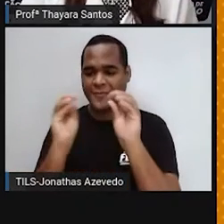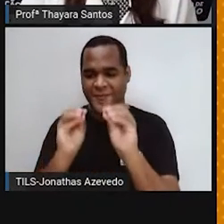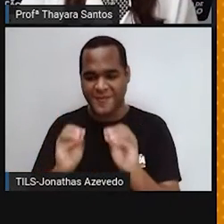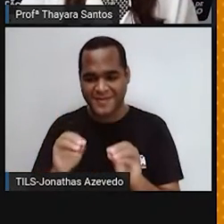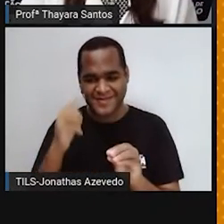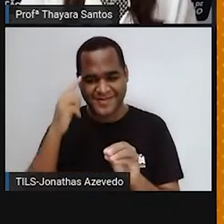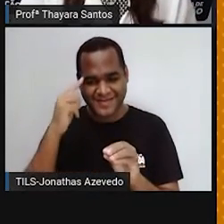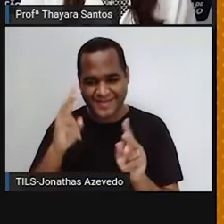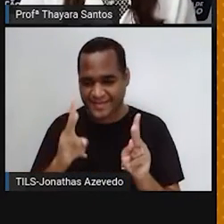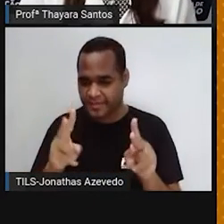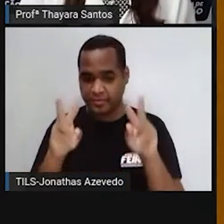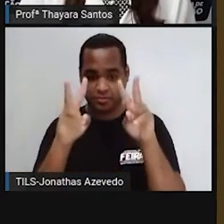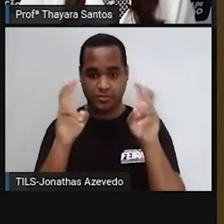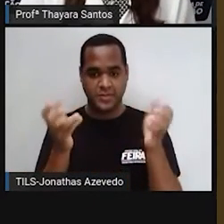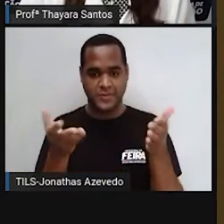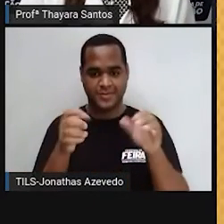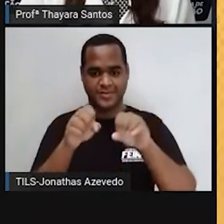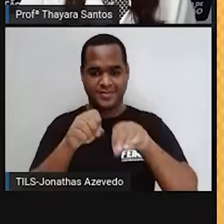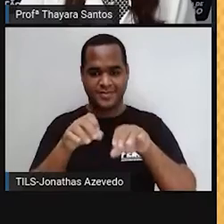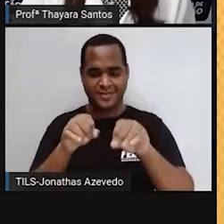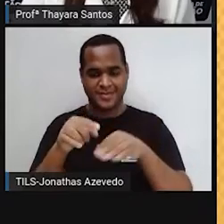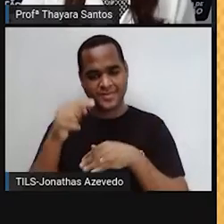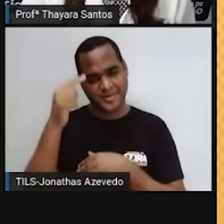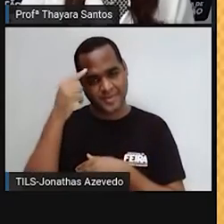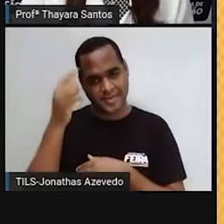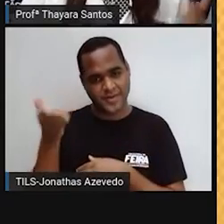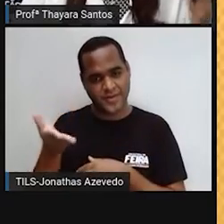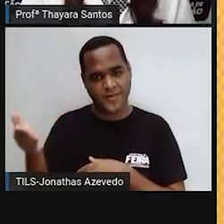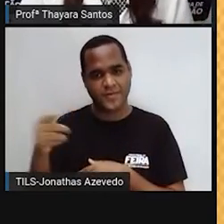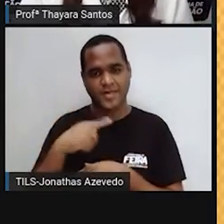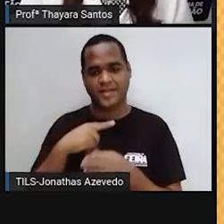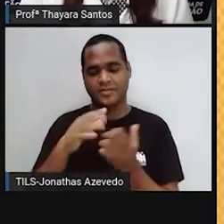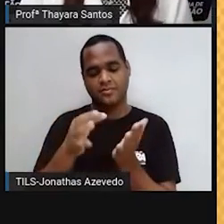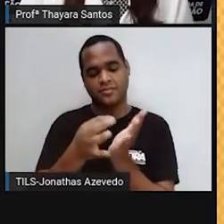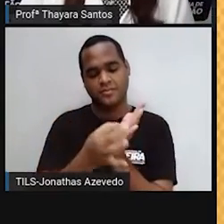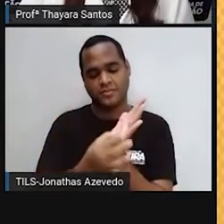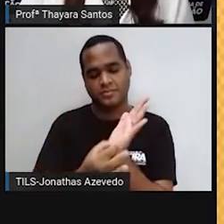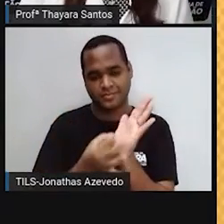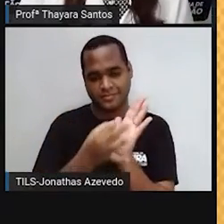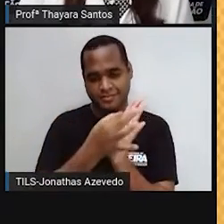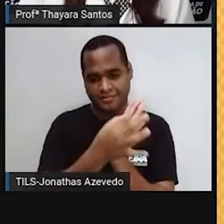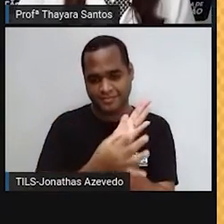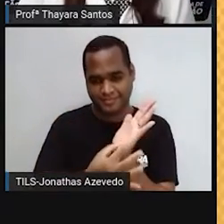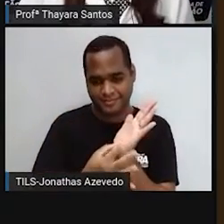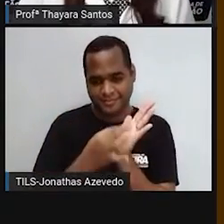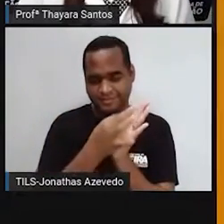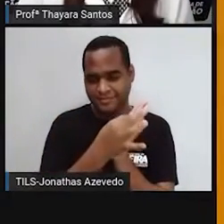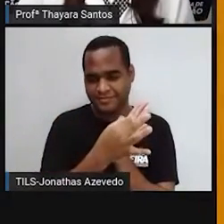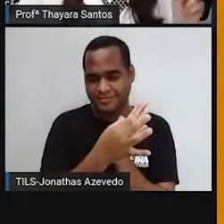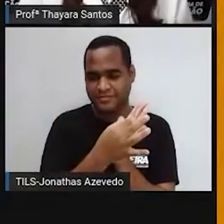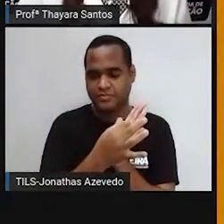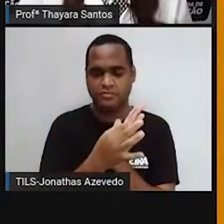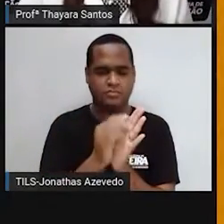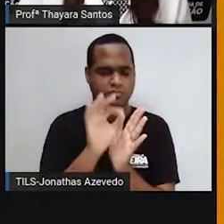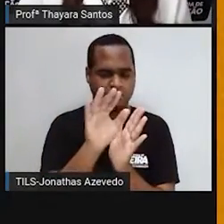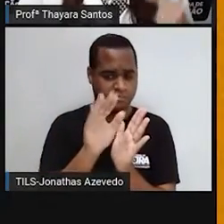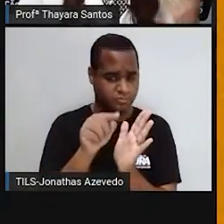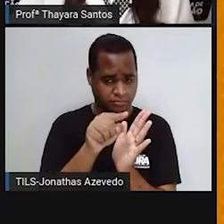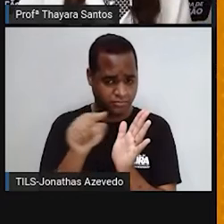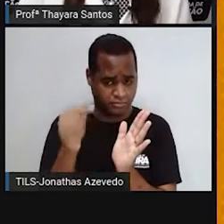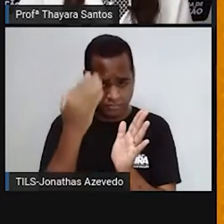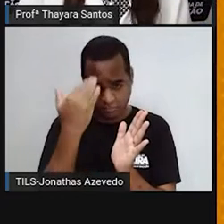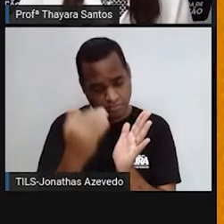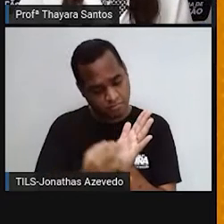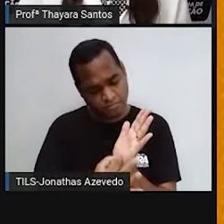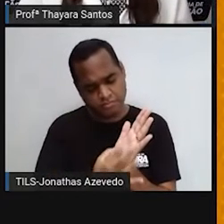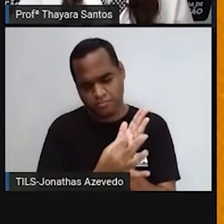tema da nossa aula, então hoje a gente vai falar sobre célula. E vocês que estão aí do outro lado